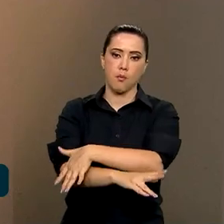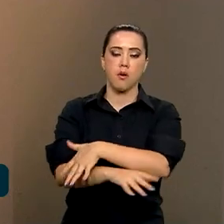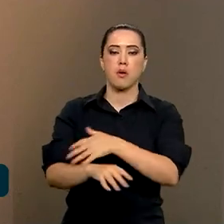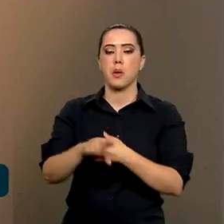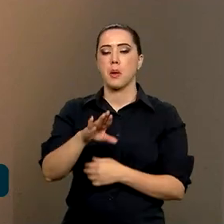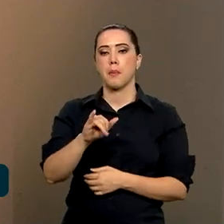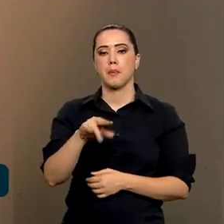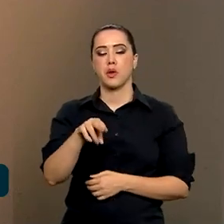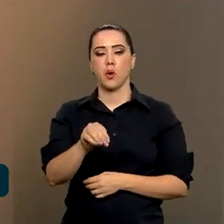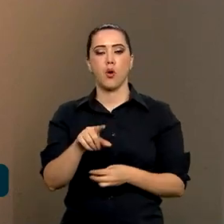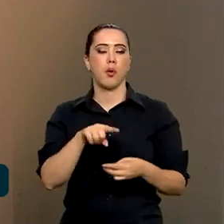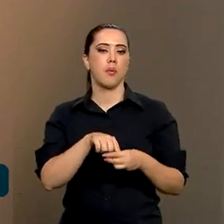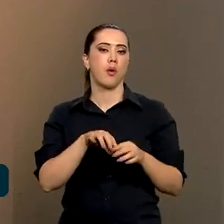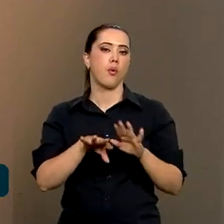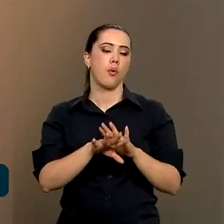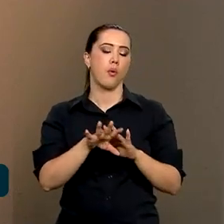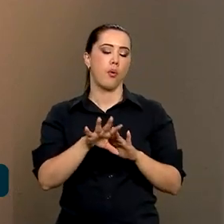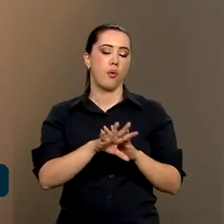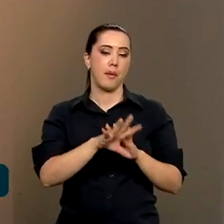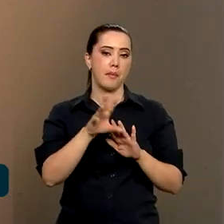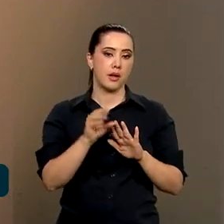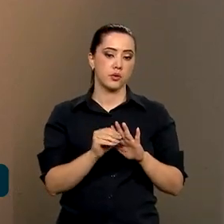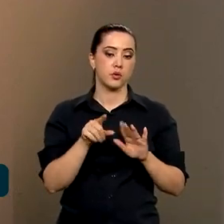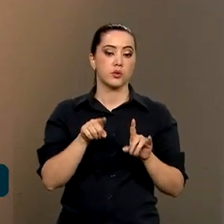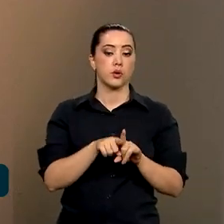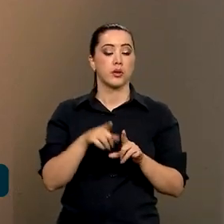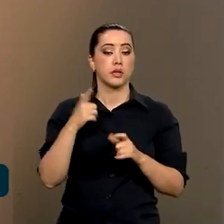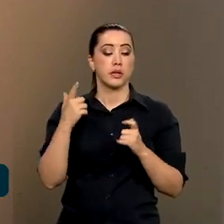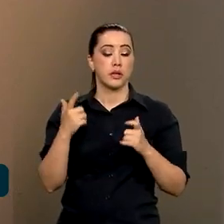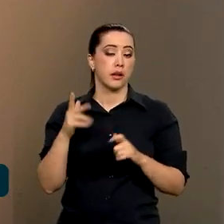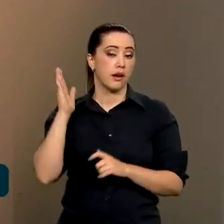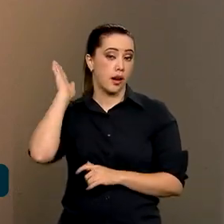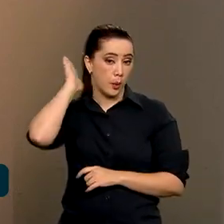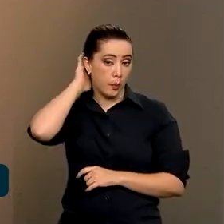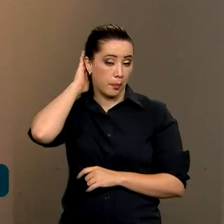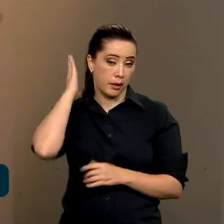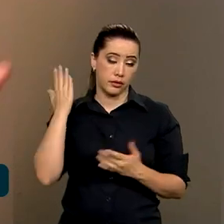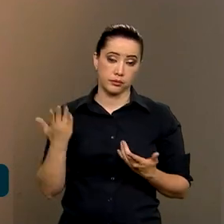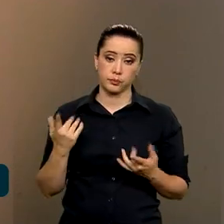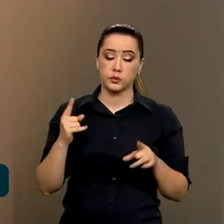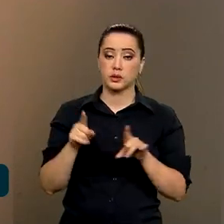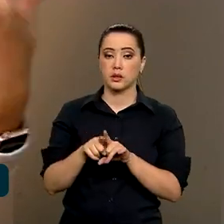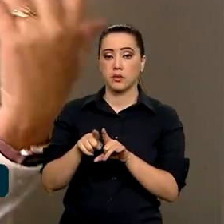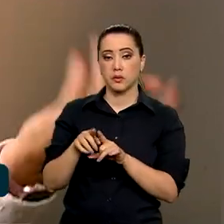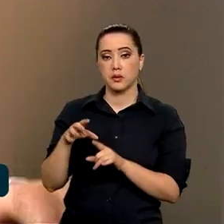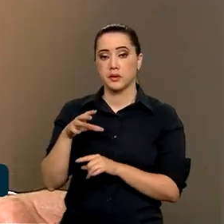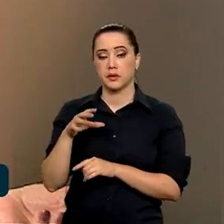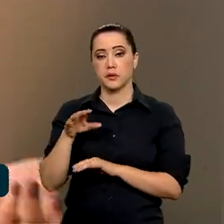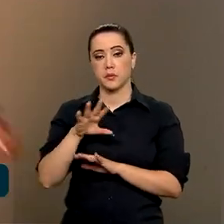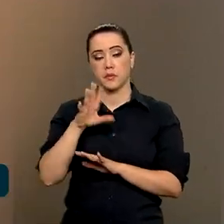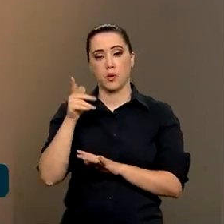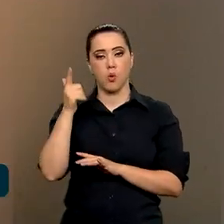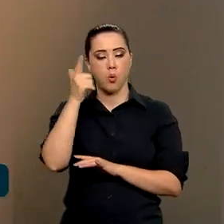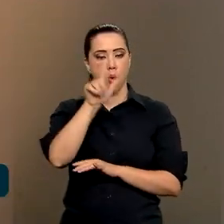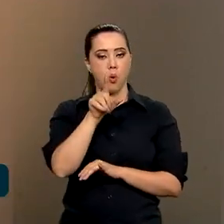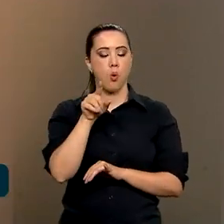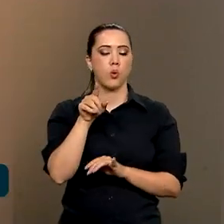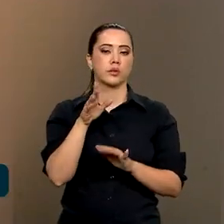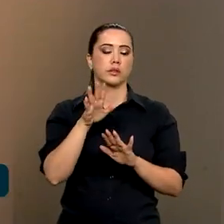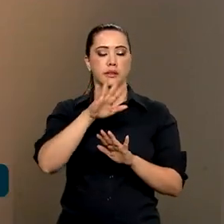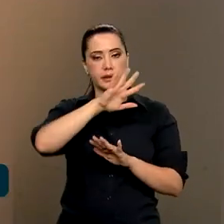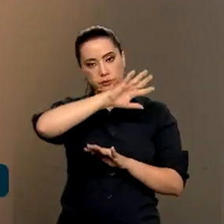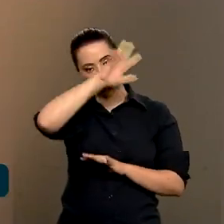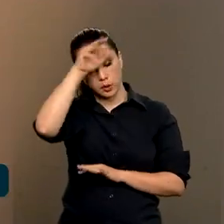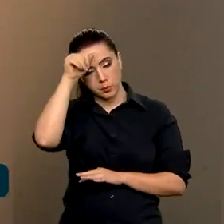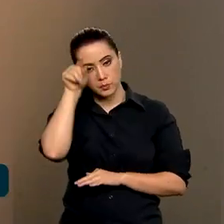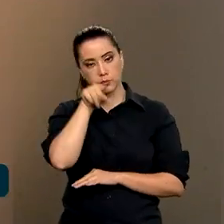você vai para a Embrapa Amazônia Oriental, que fica em Belém, no Pará. Amazônia Ocidental fica em Manaus. Então, você começa